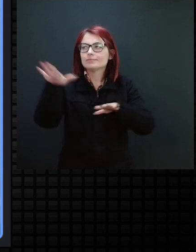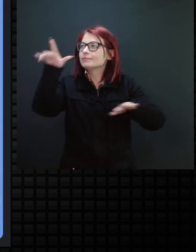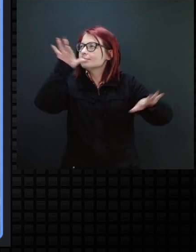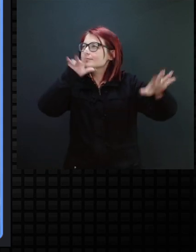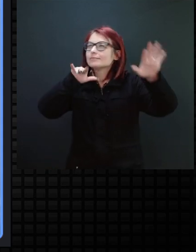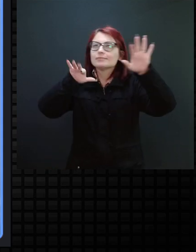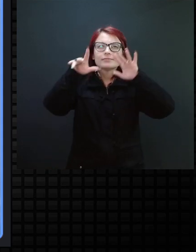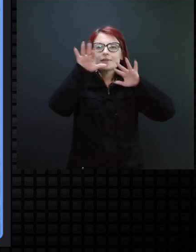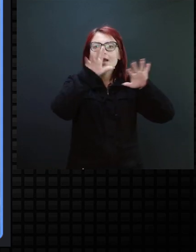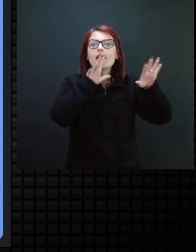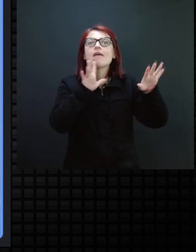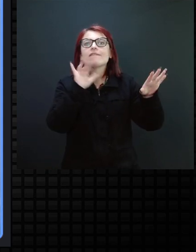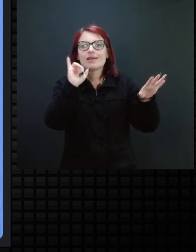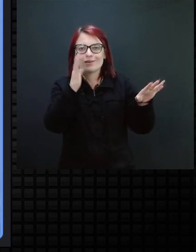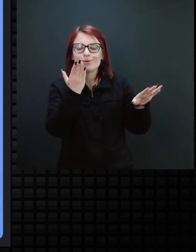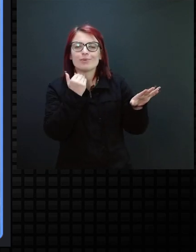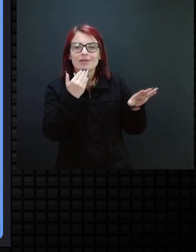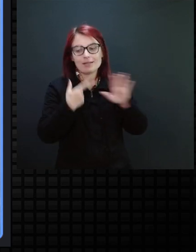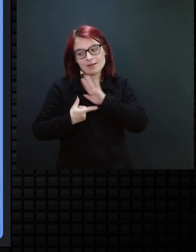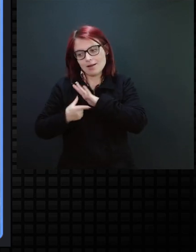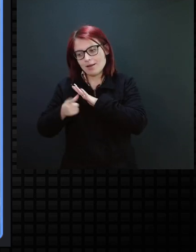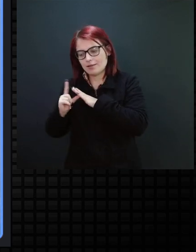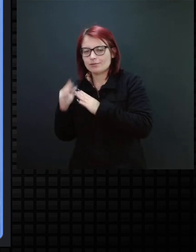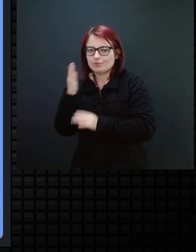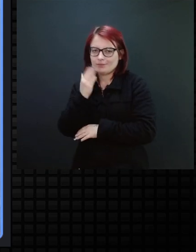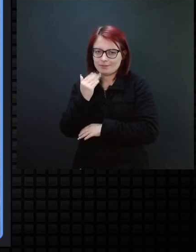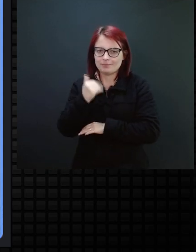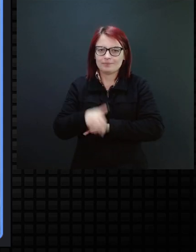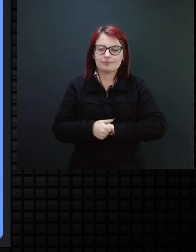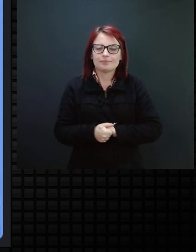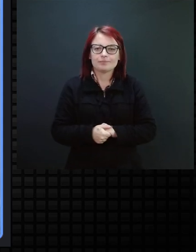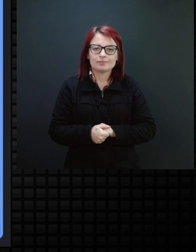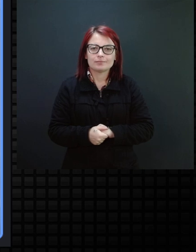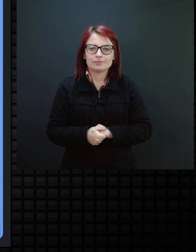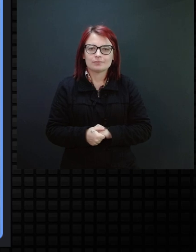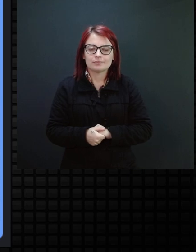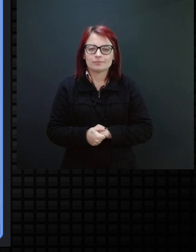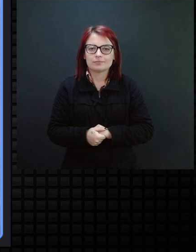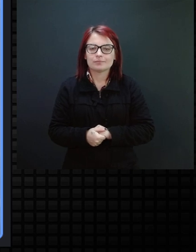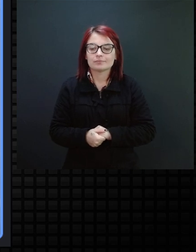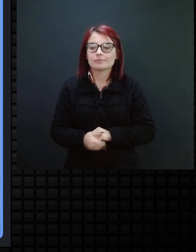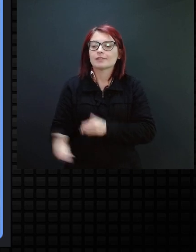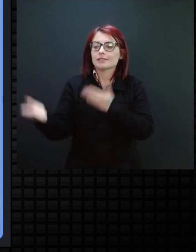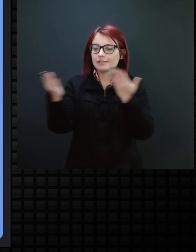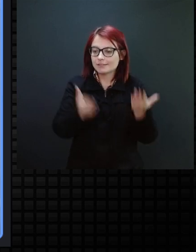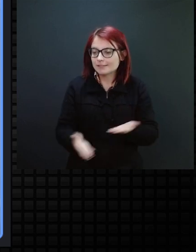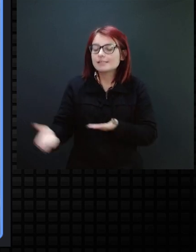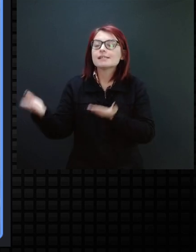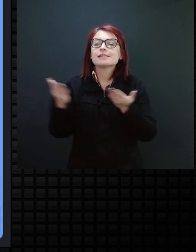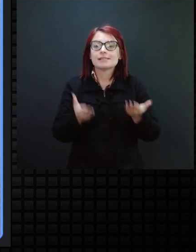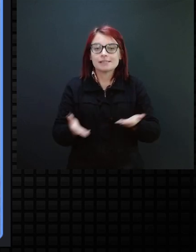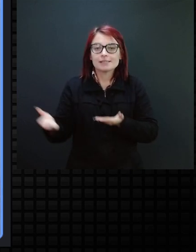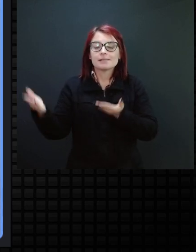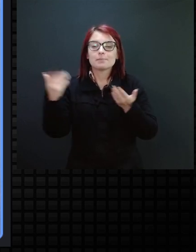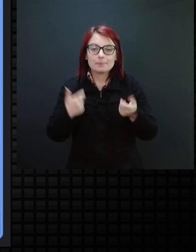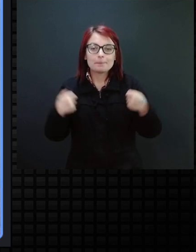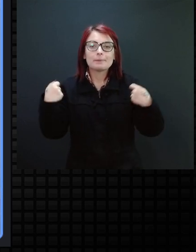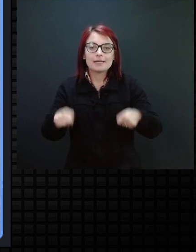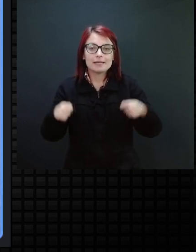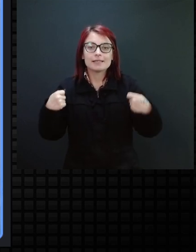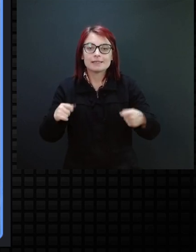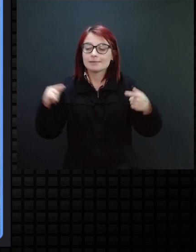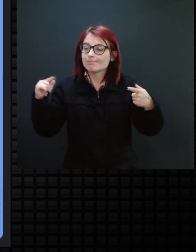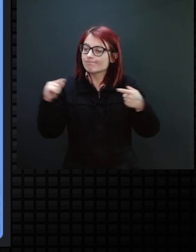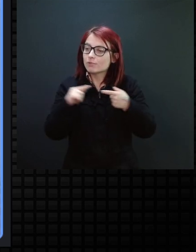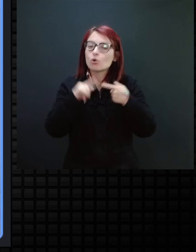que vai antecipar o papá. Então, isso precisa ser bem estabelecido com todos os